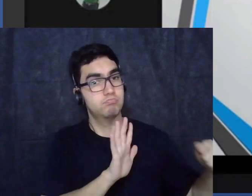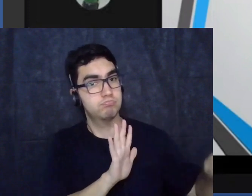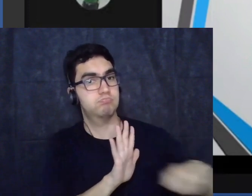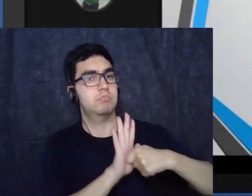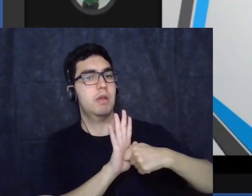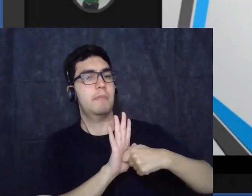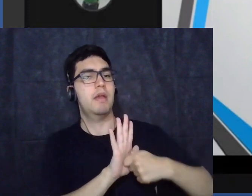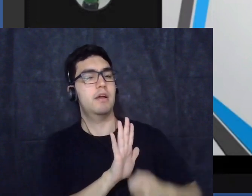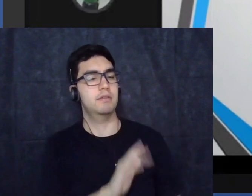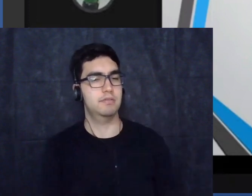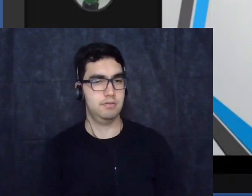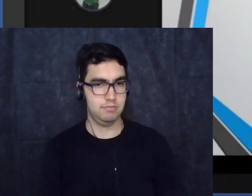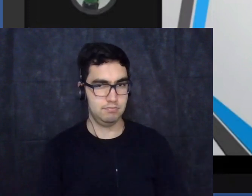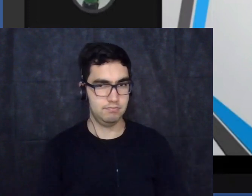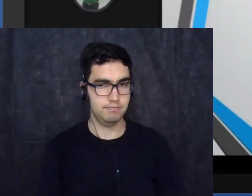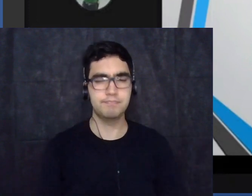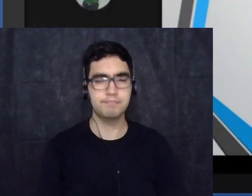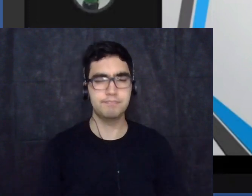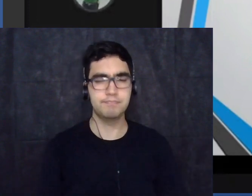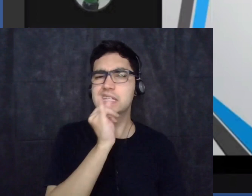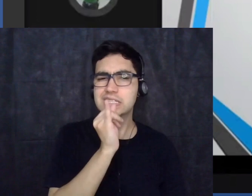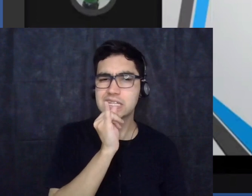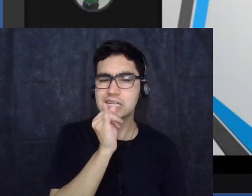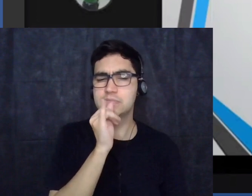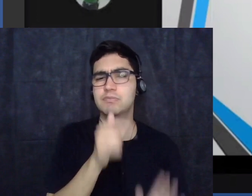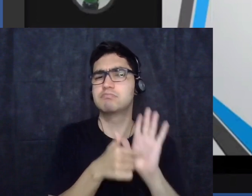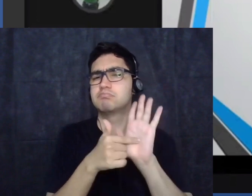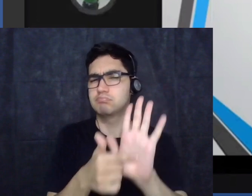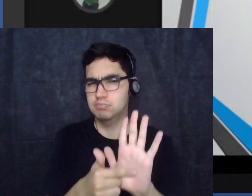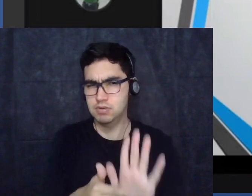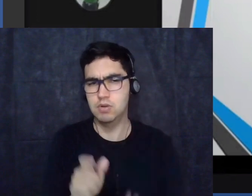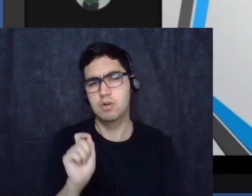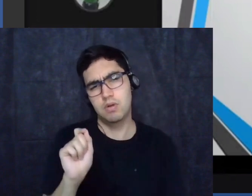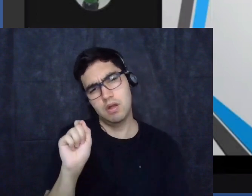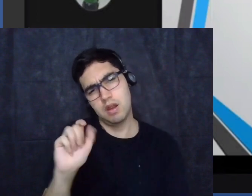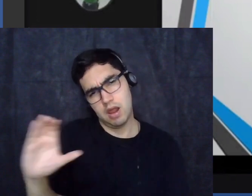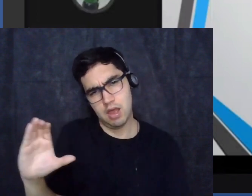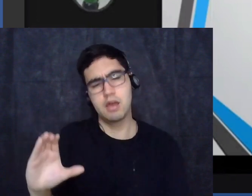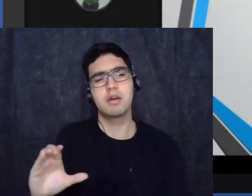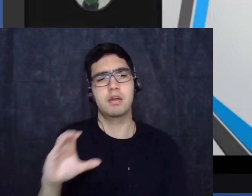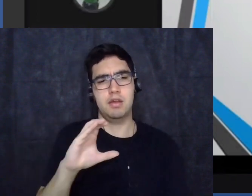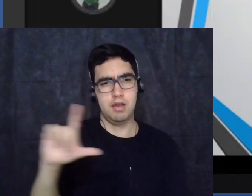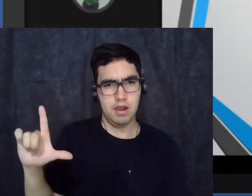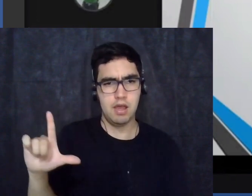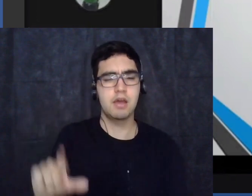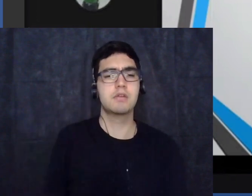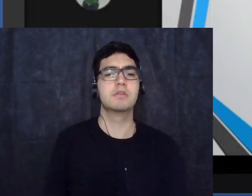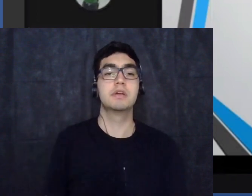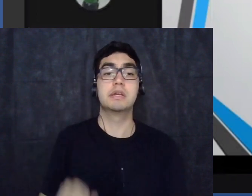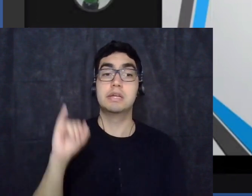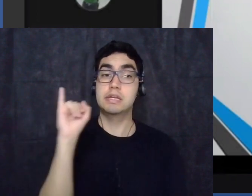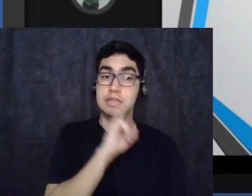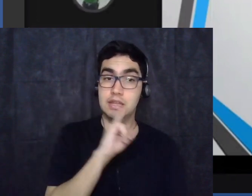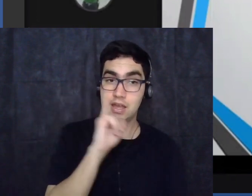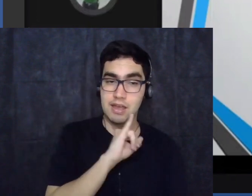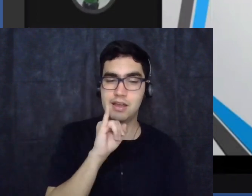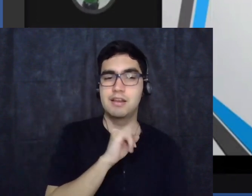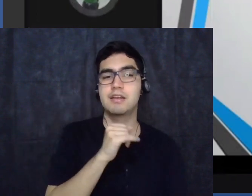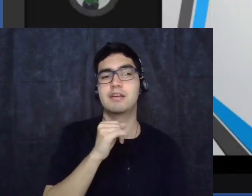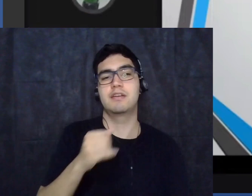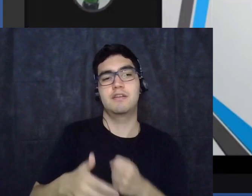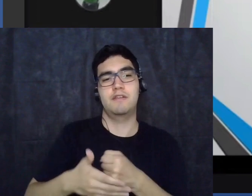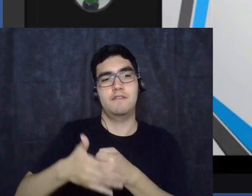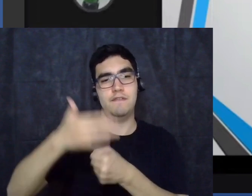os exemplos mais notórios são claro a Itália fascista de Mussolini e a